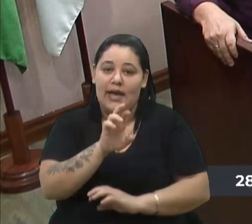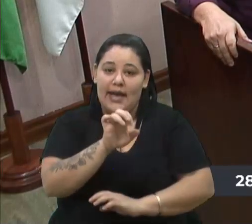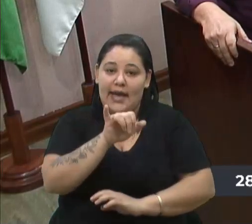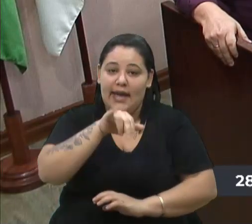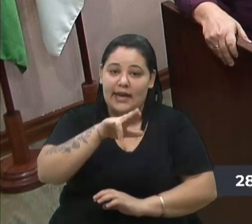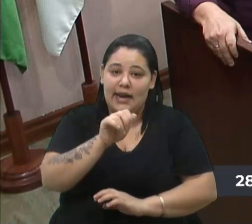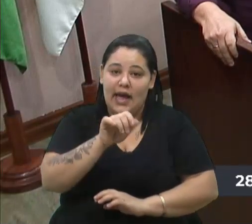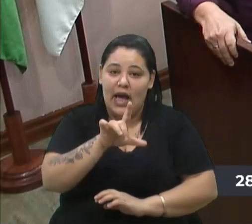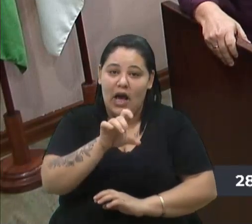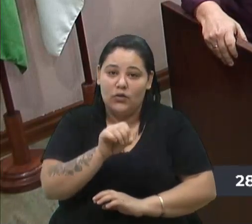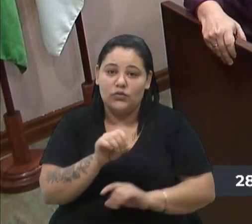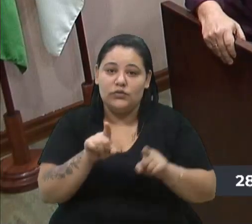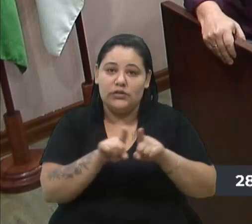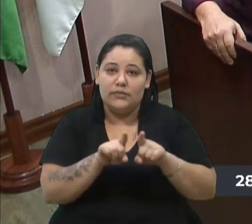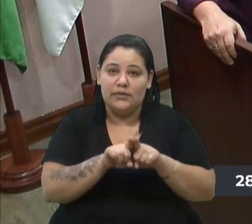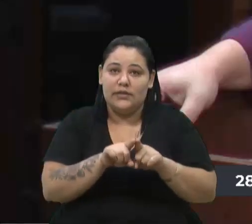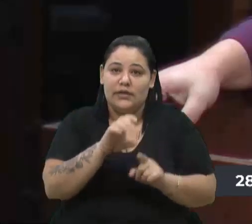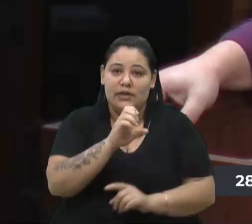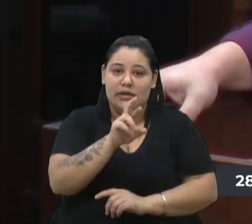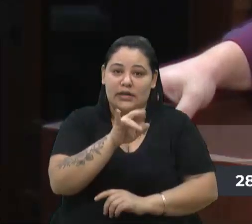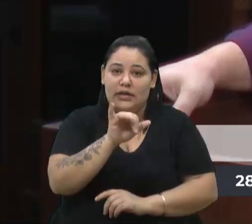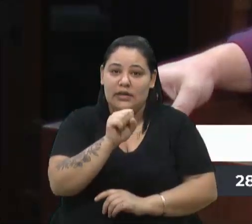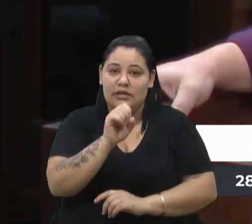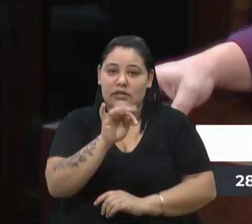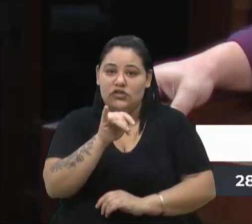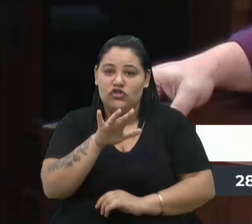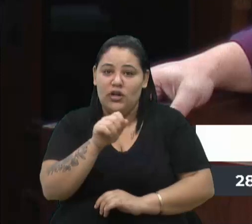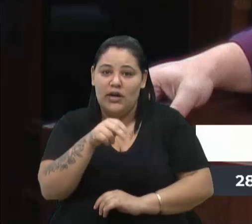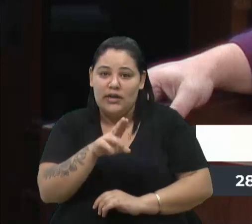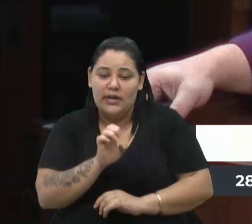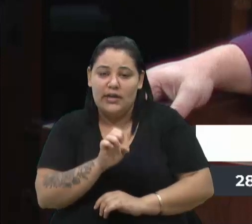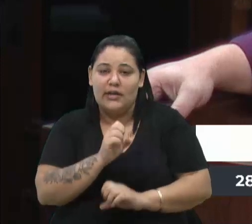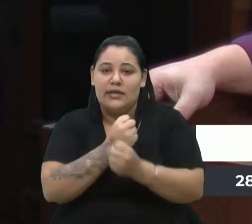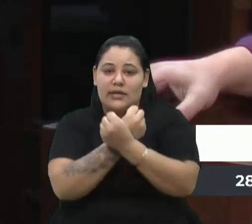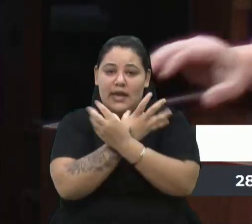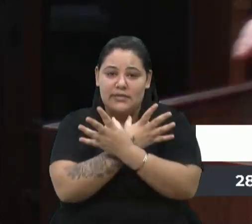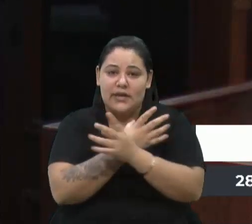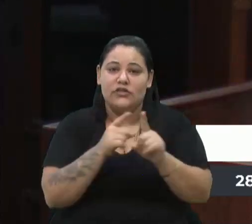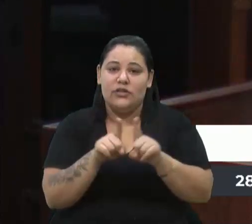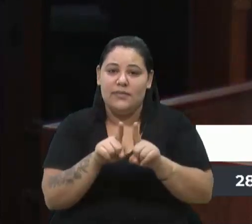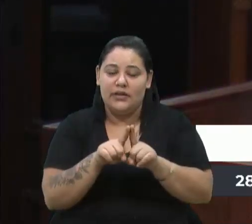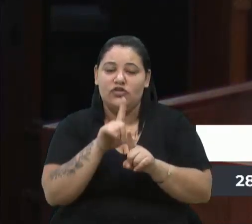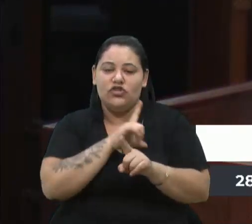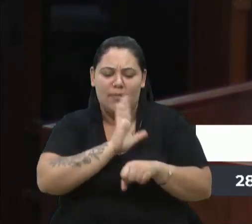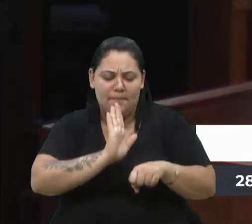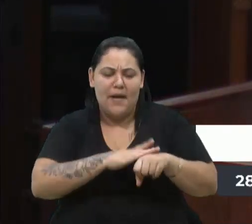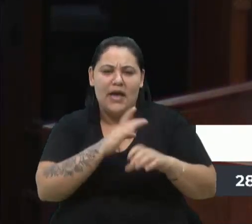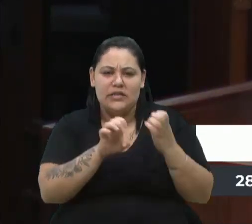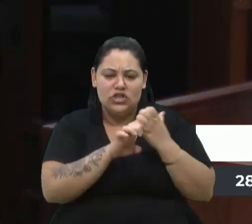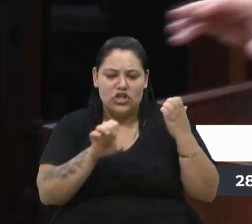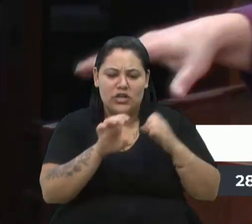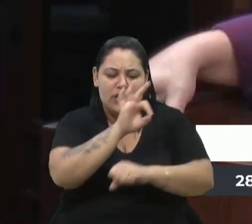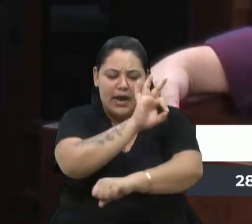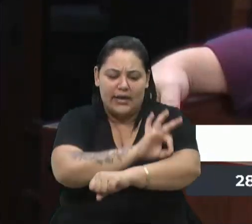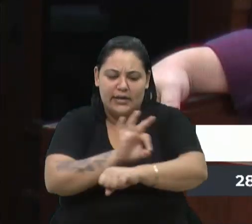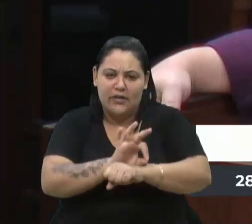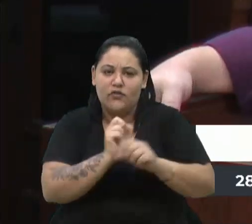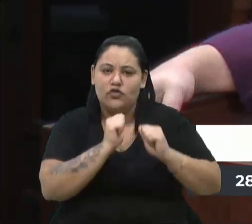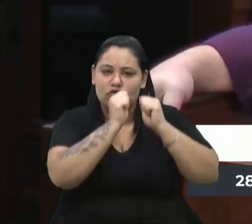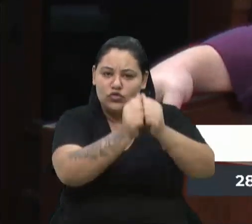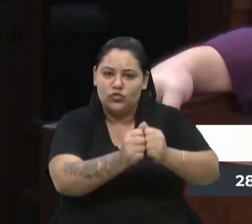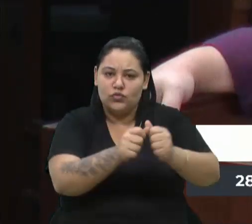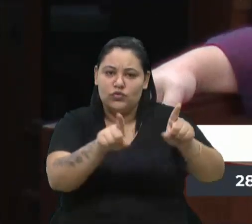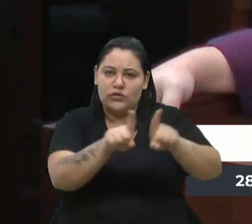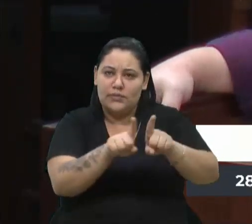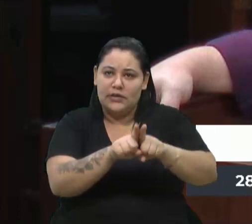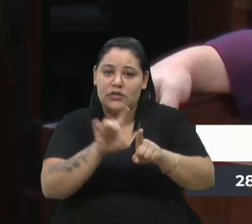a Cristiane Dornelis que é da SMED e também tinha mais engenheiros e arquitetos que estavam junto conosco fomos uma comitiva